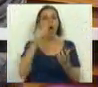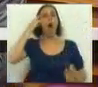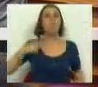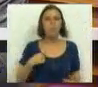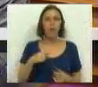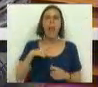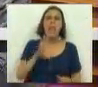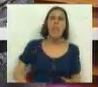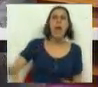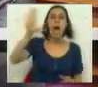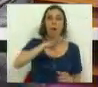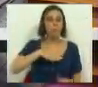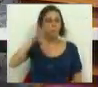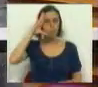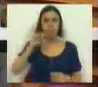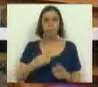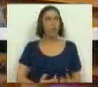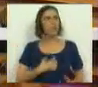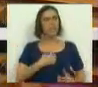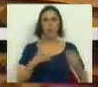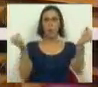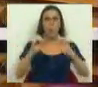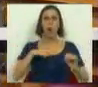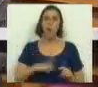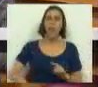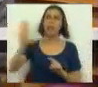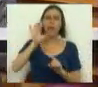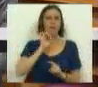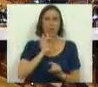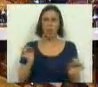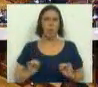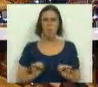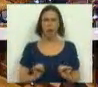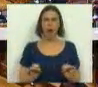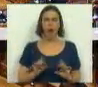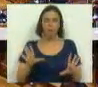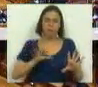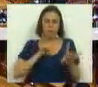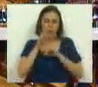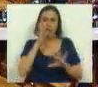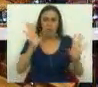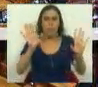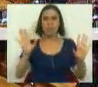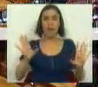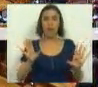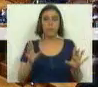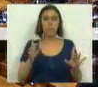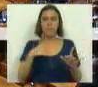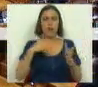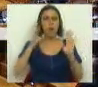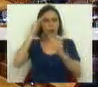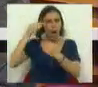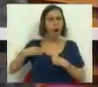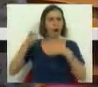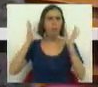sei o que são valores nacionais. Não há uma dimensão nacionalista dos valores. Não, não, senhores deputados. Não necessito de